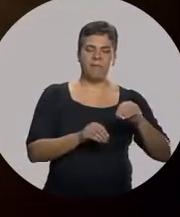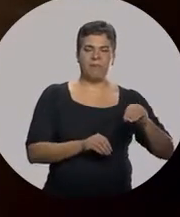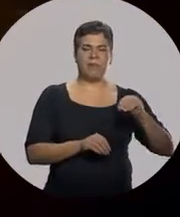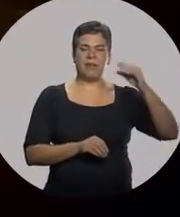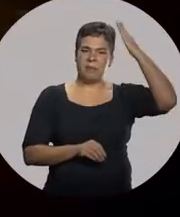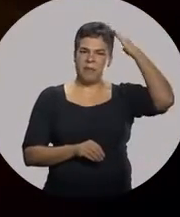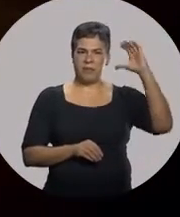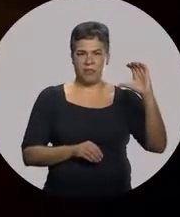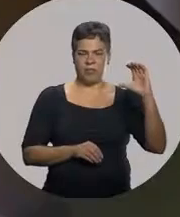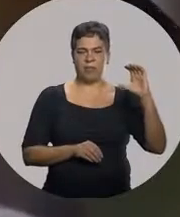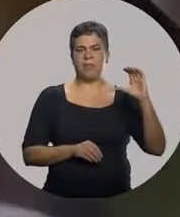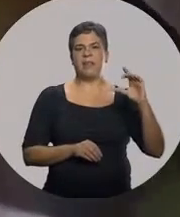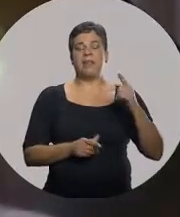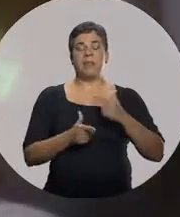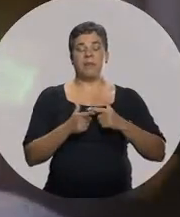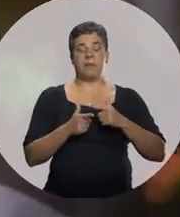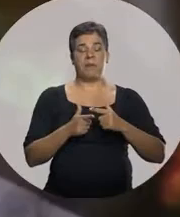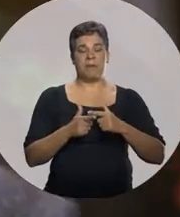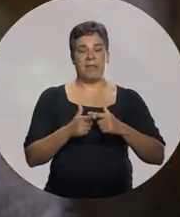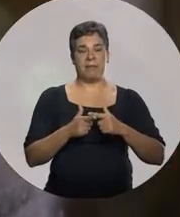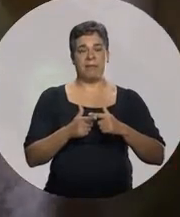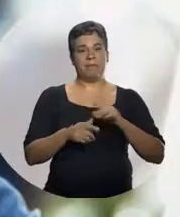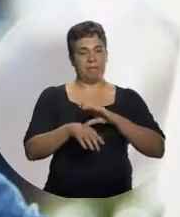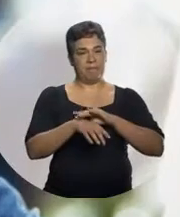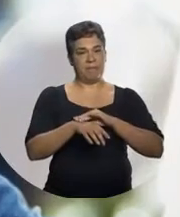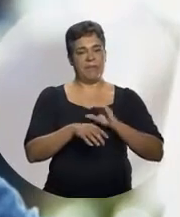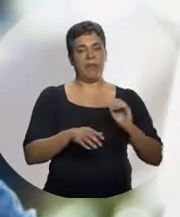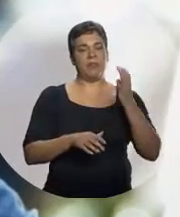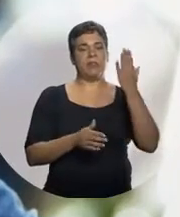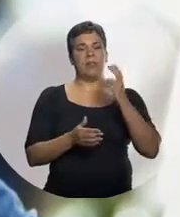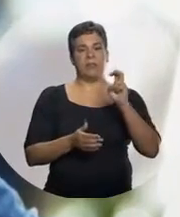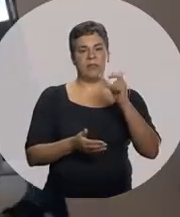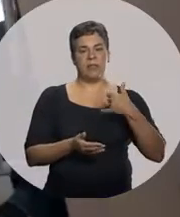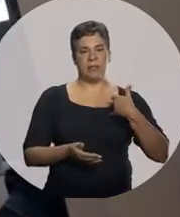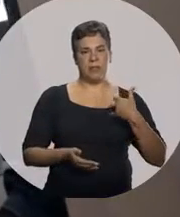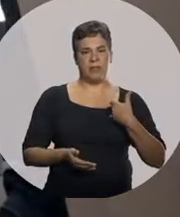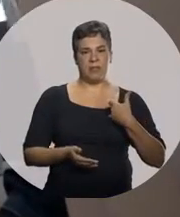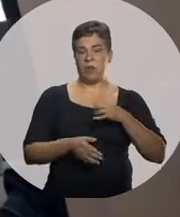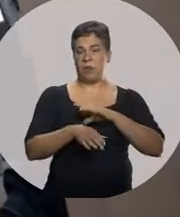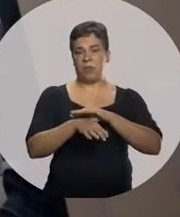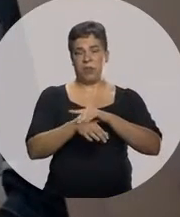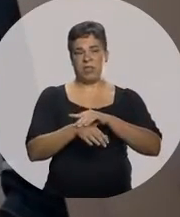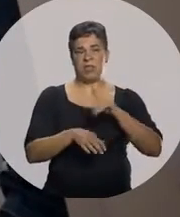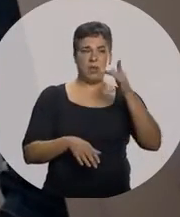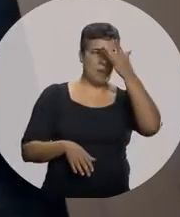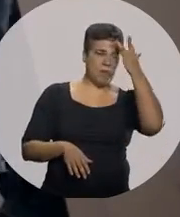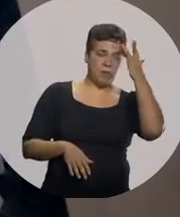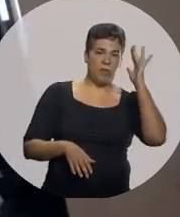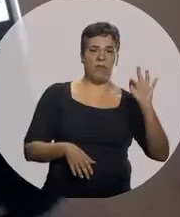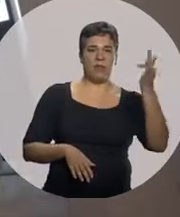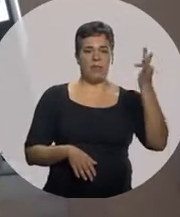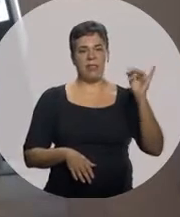mudei para Curitiba O meu problema específico Ele começou quando eu tinha 5 anos Uma doença que um francês e um